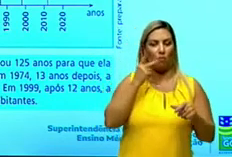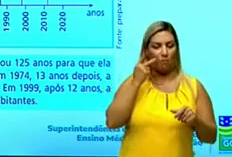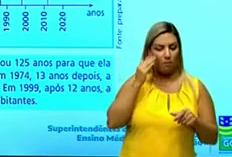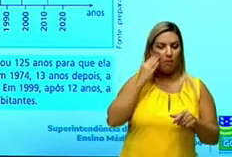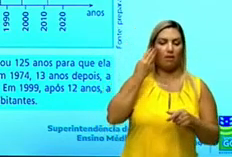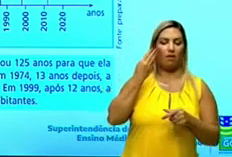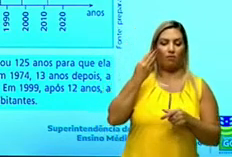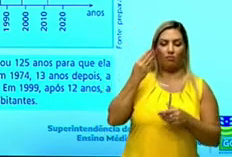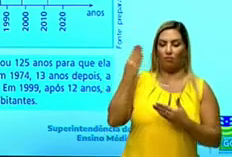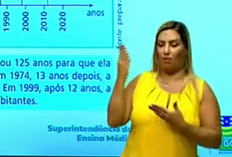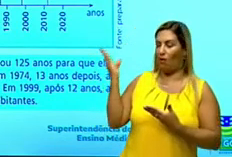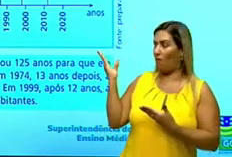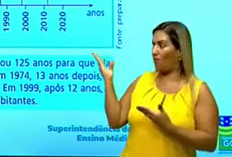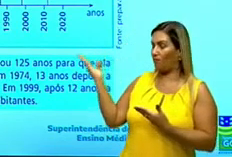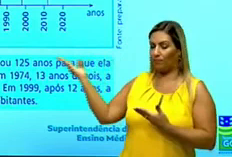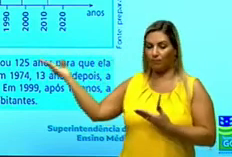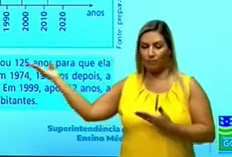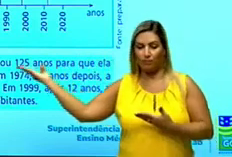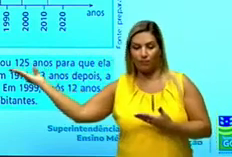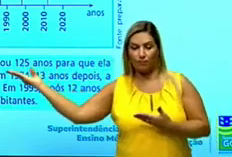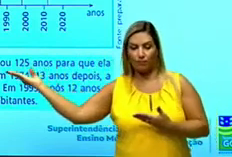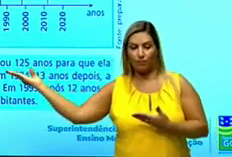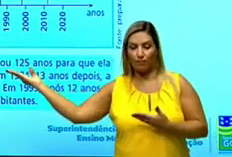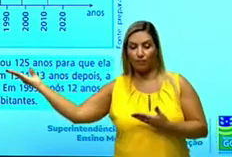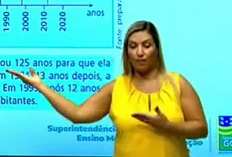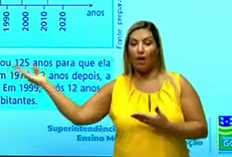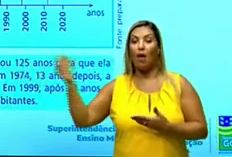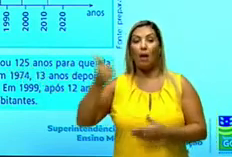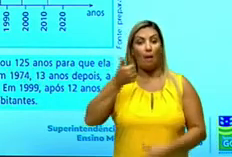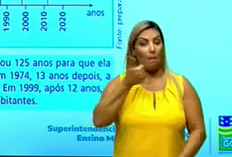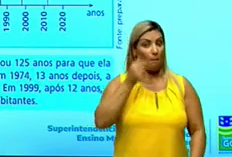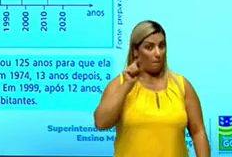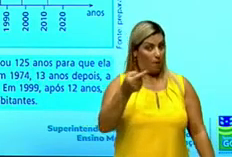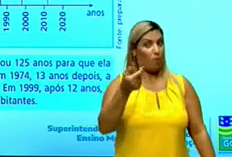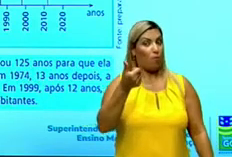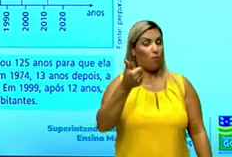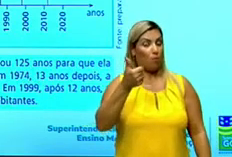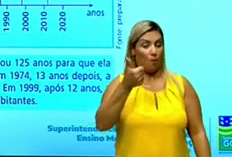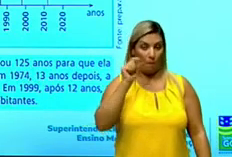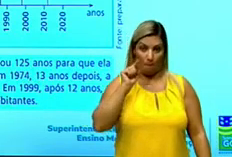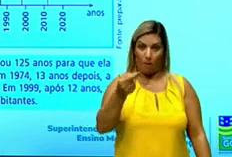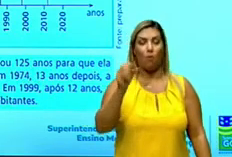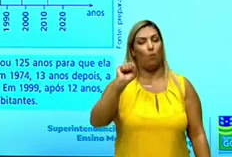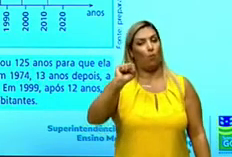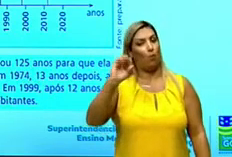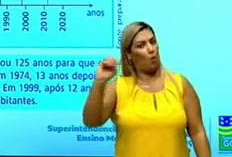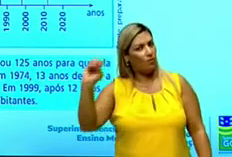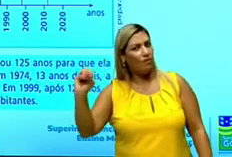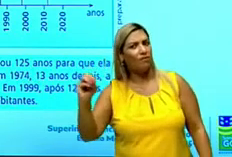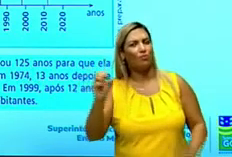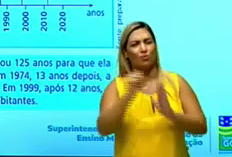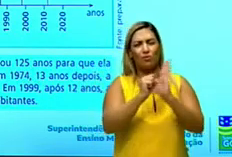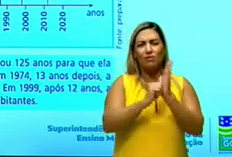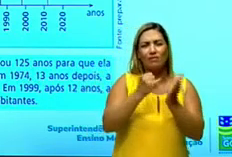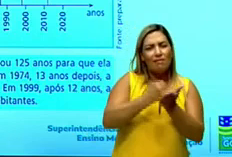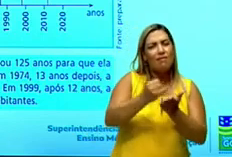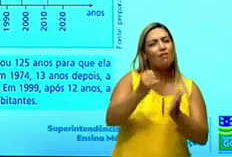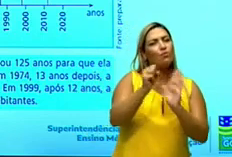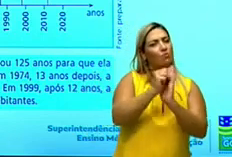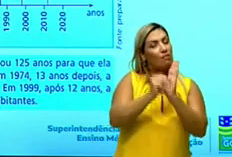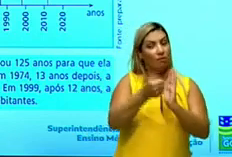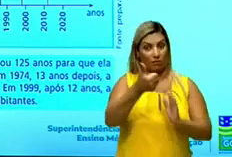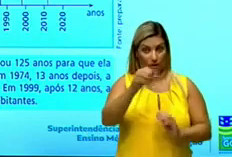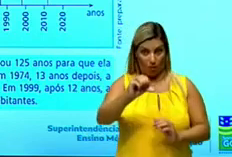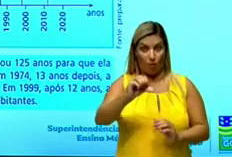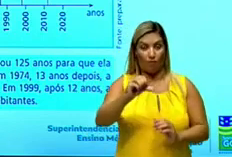ela vai chegar a um bilhão, a população mundial, só em 1800. Então no finalzinho do século, no início do século XIX, que vai